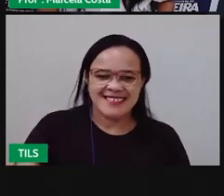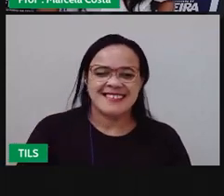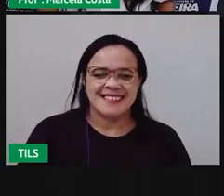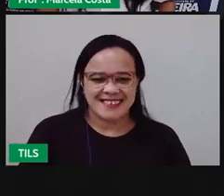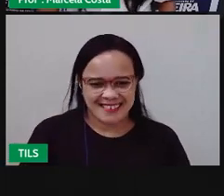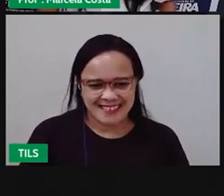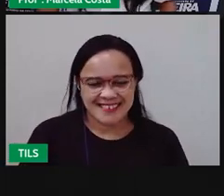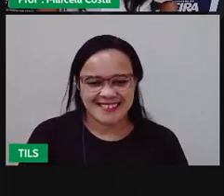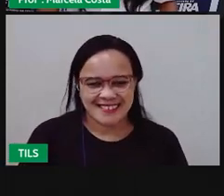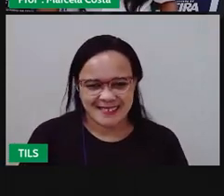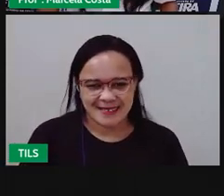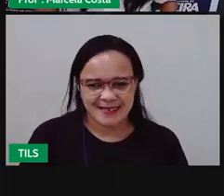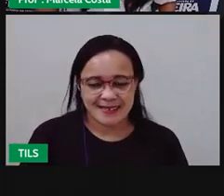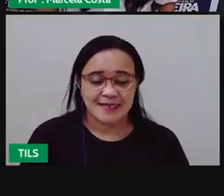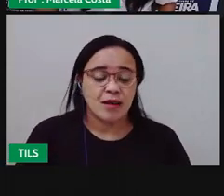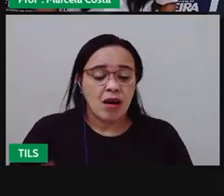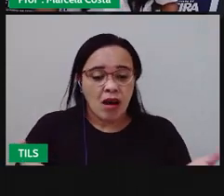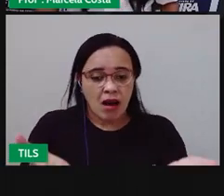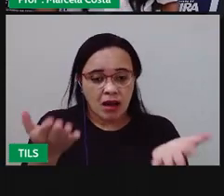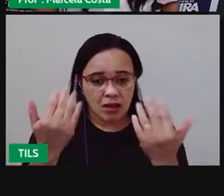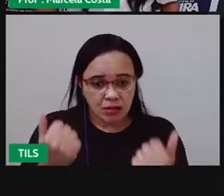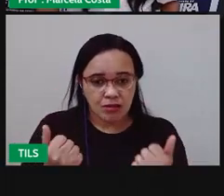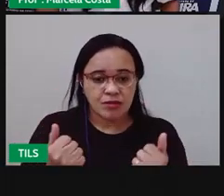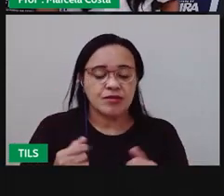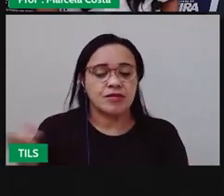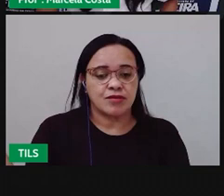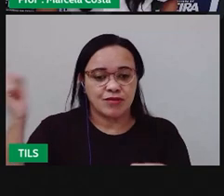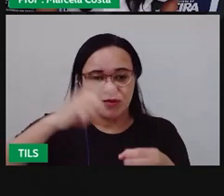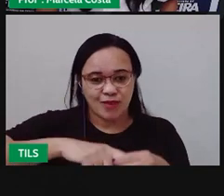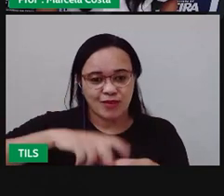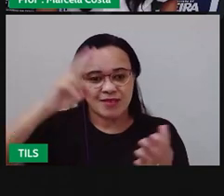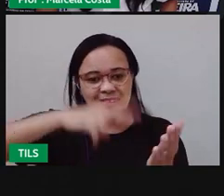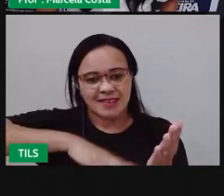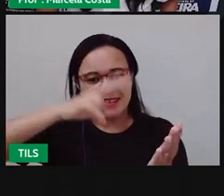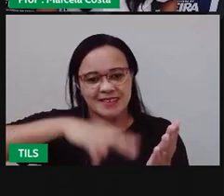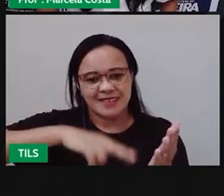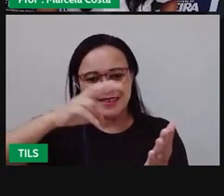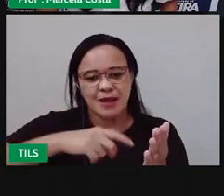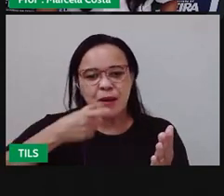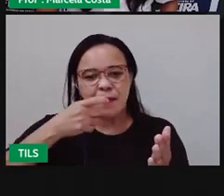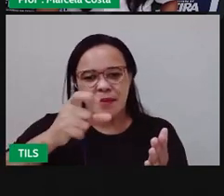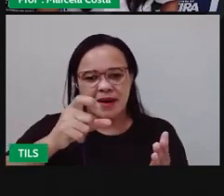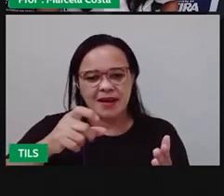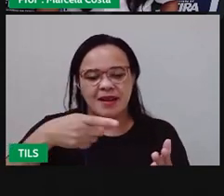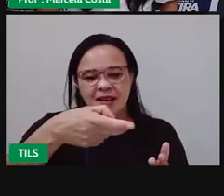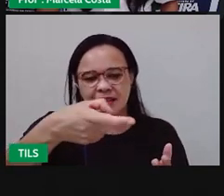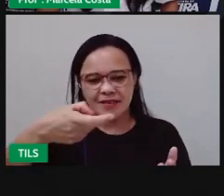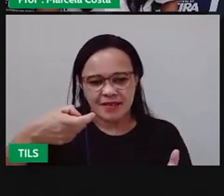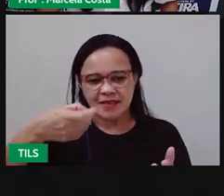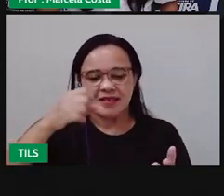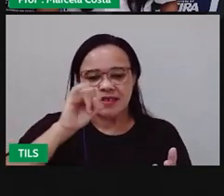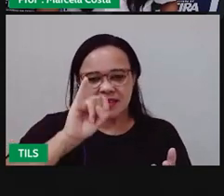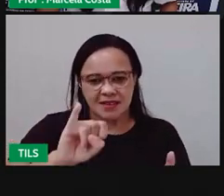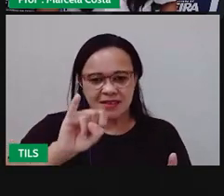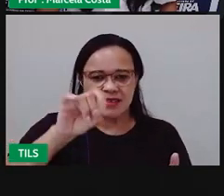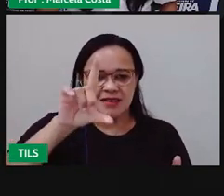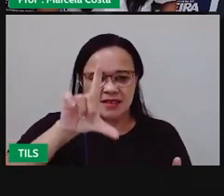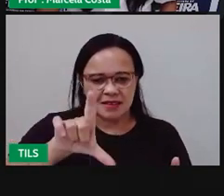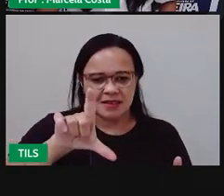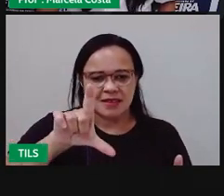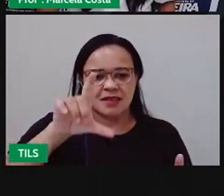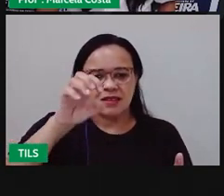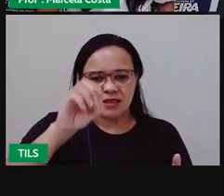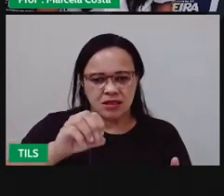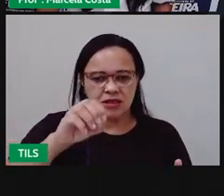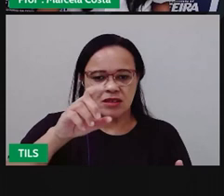Criança, vamos retomar aqui a leitura da palavra xilogravura. Olha,